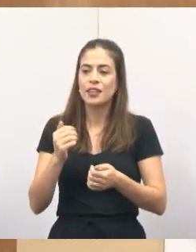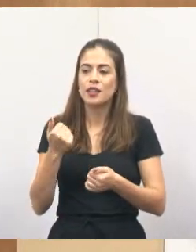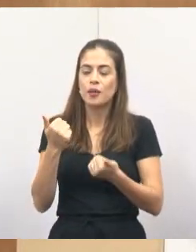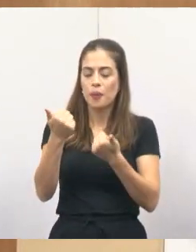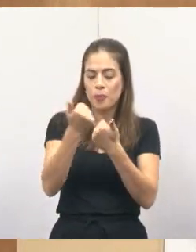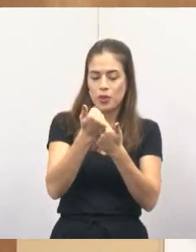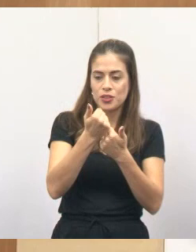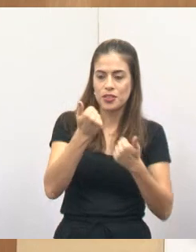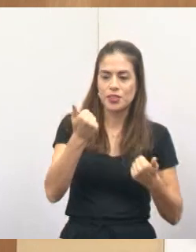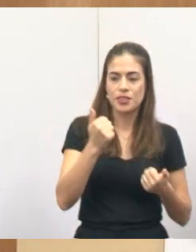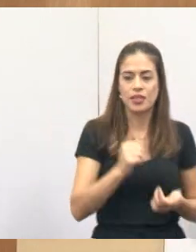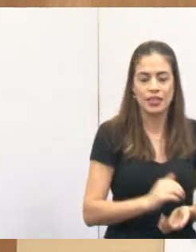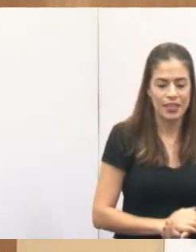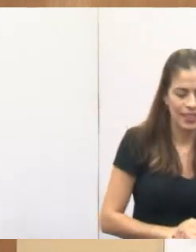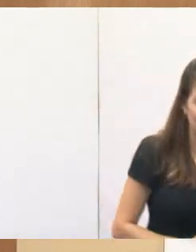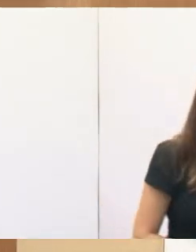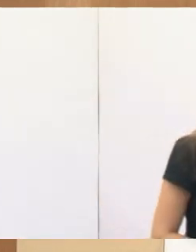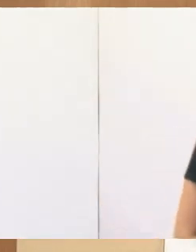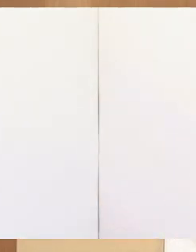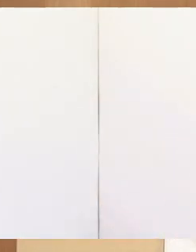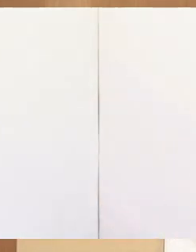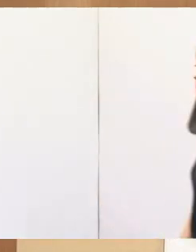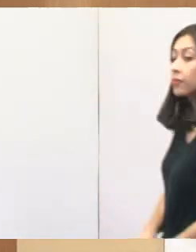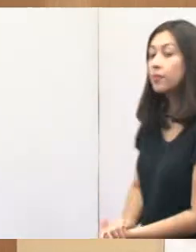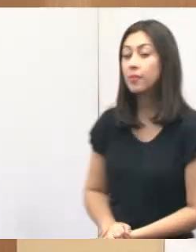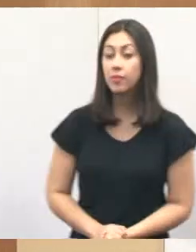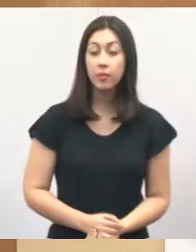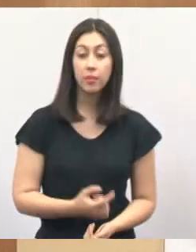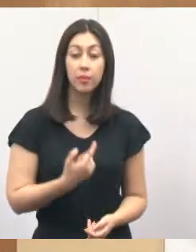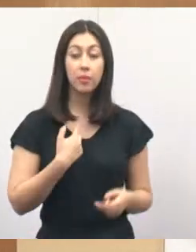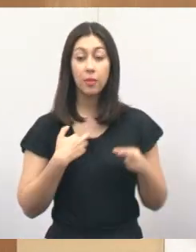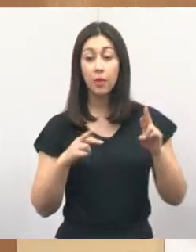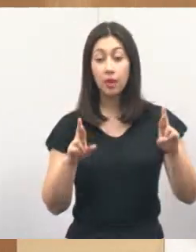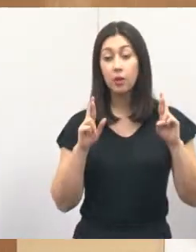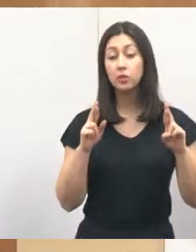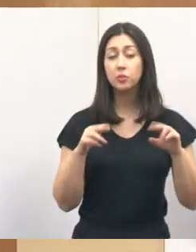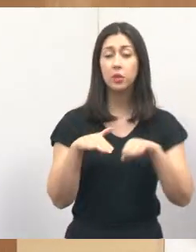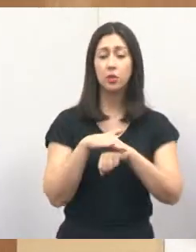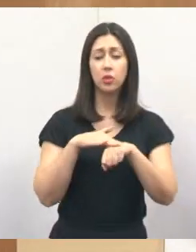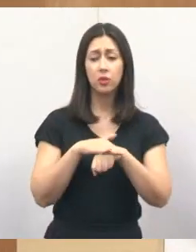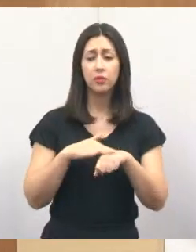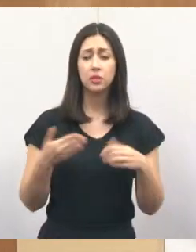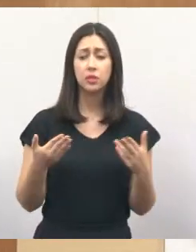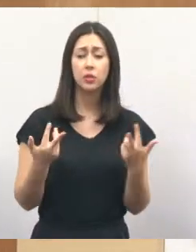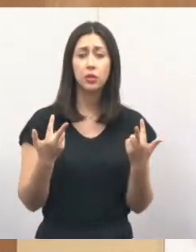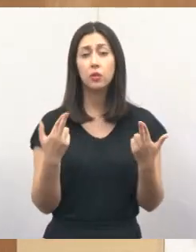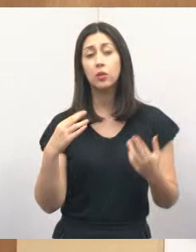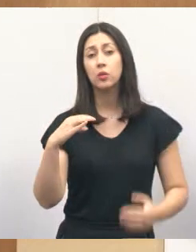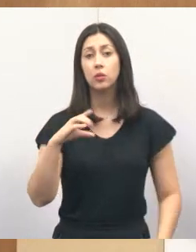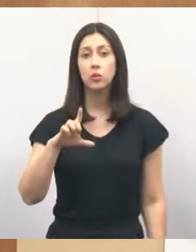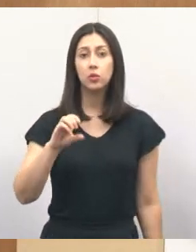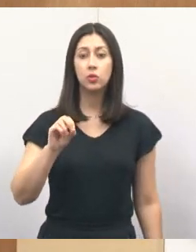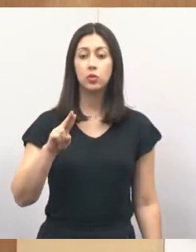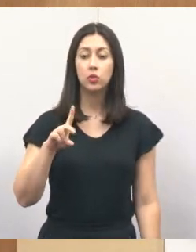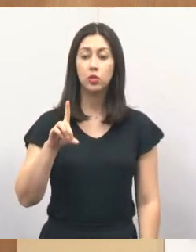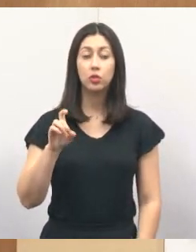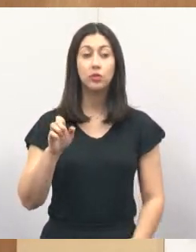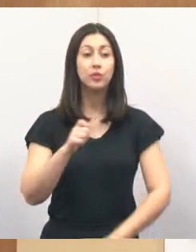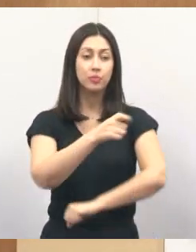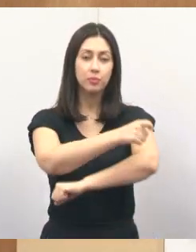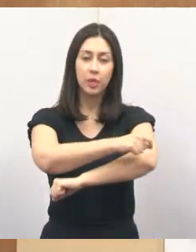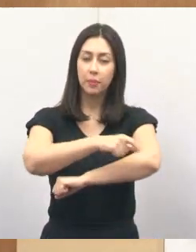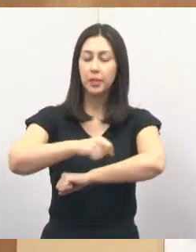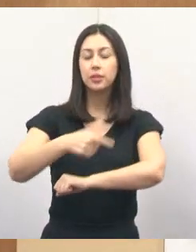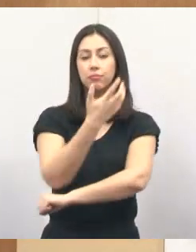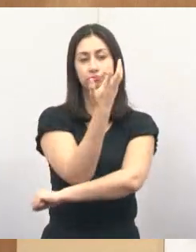calçada do cemitério, eu espero que esse mesmo diálogo seja agora feito com a Claude para o plantio das novas